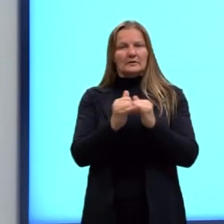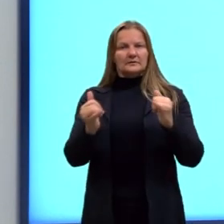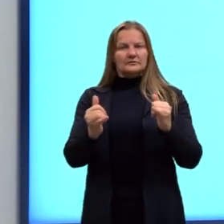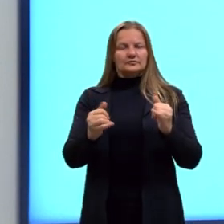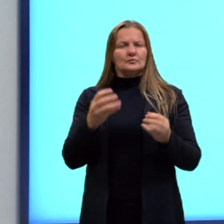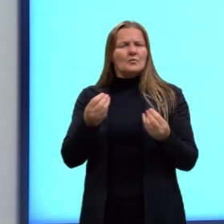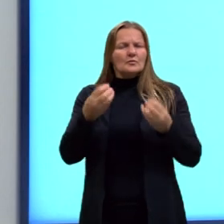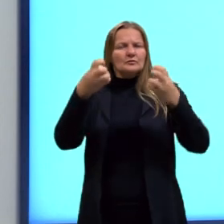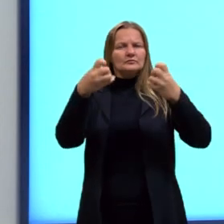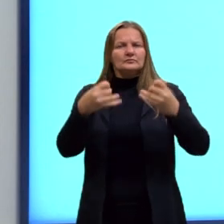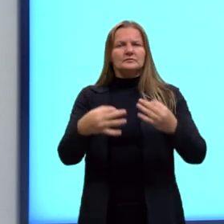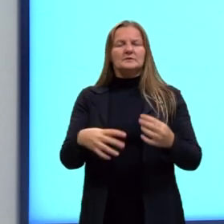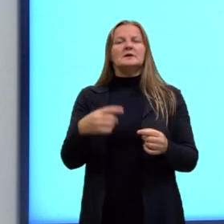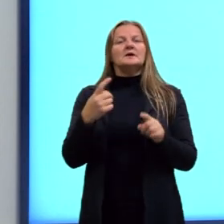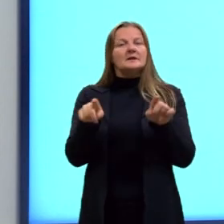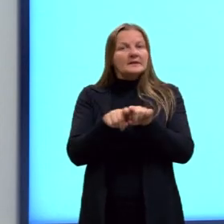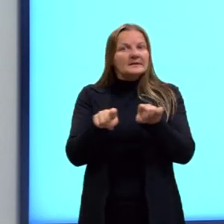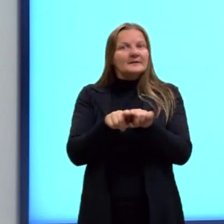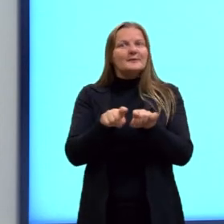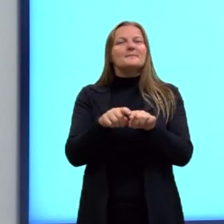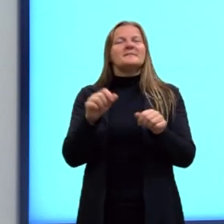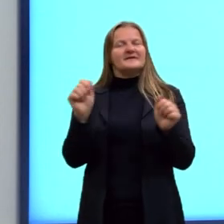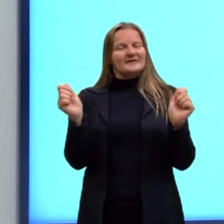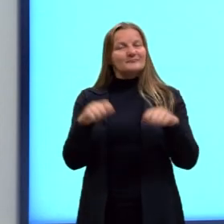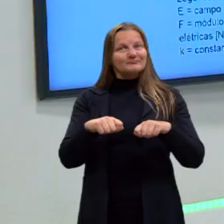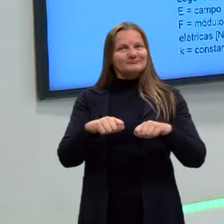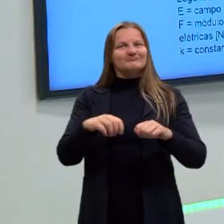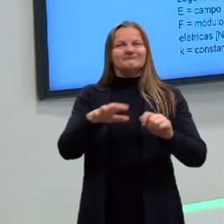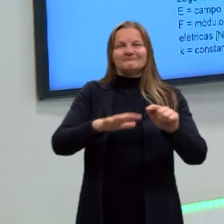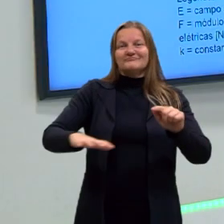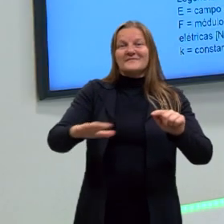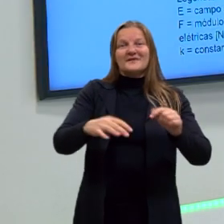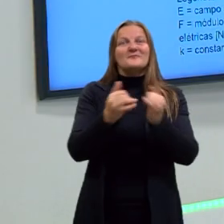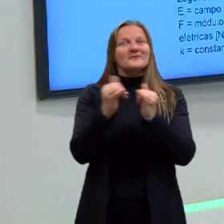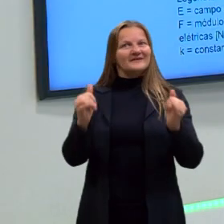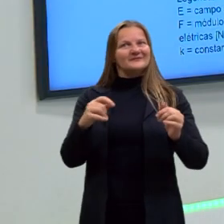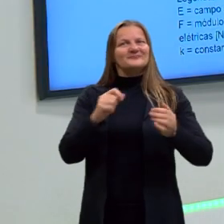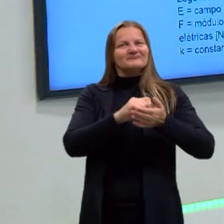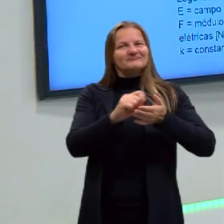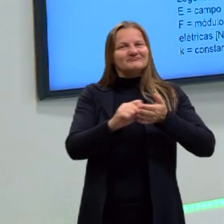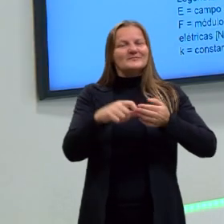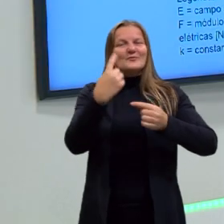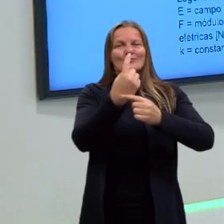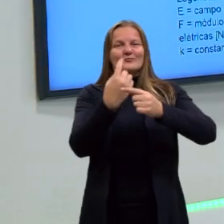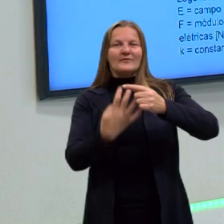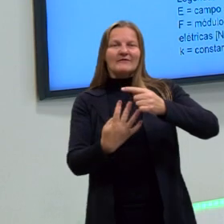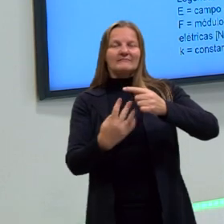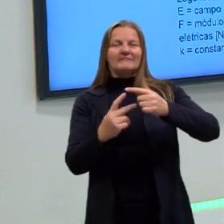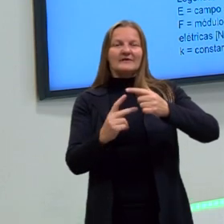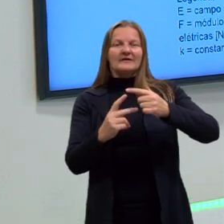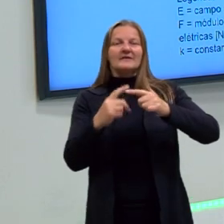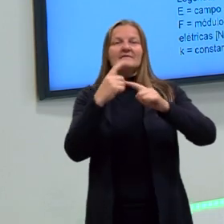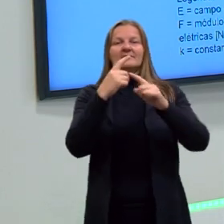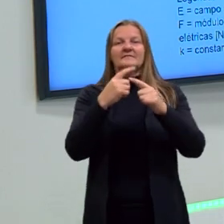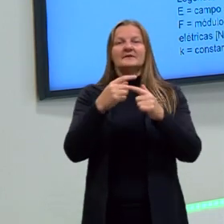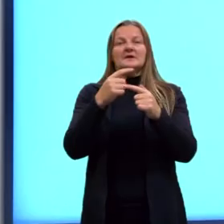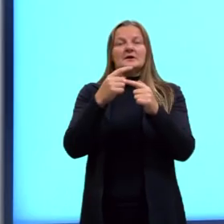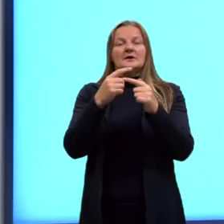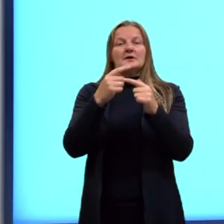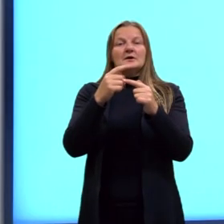Então, gente também consegue escrever o campo elétrico dessa forma. Onde K multiplica por Q